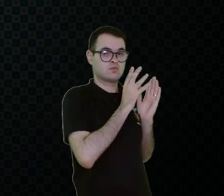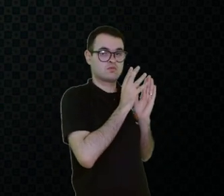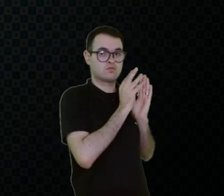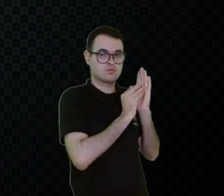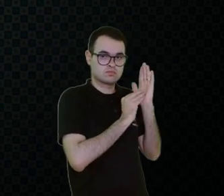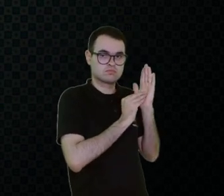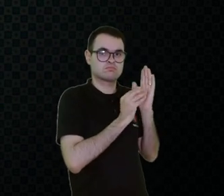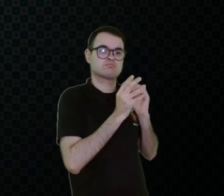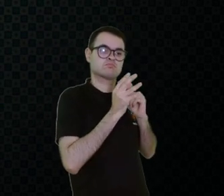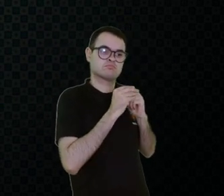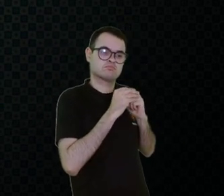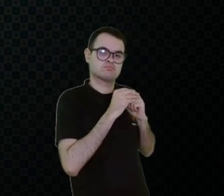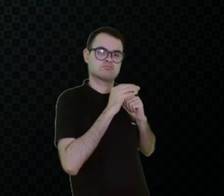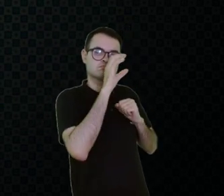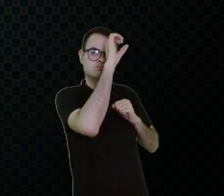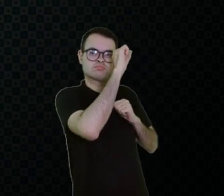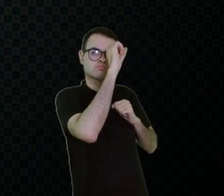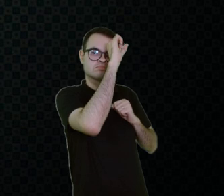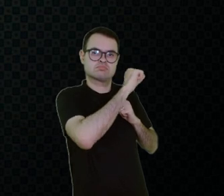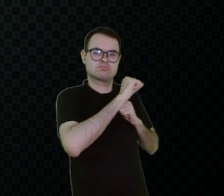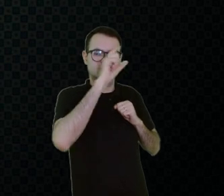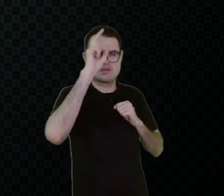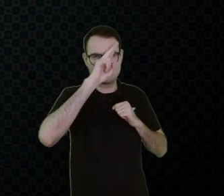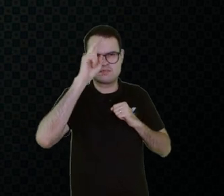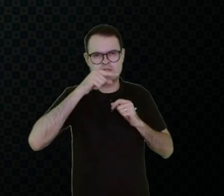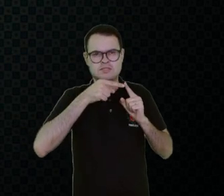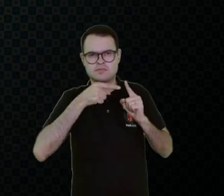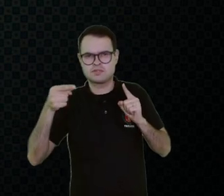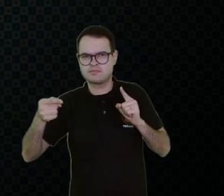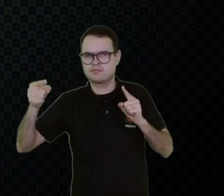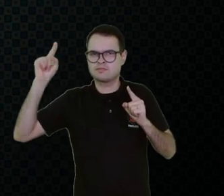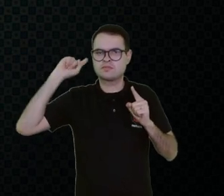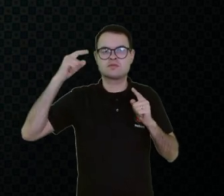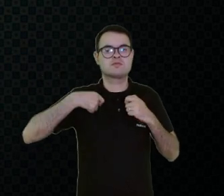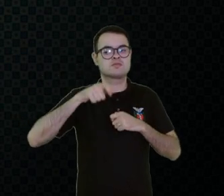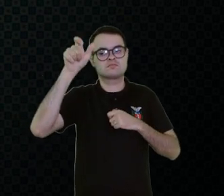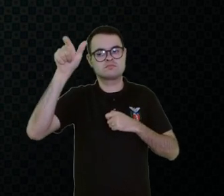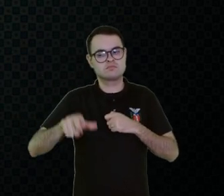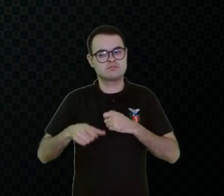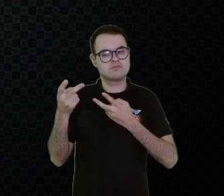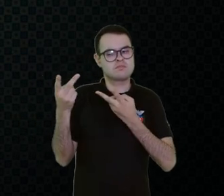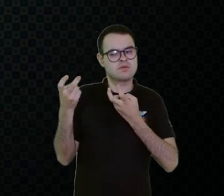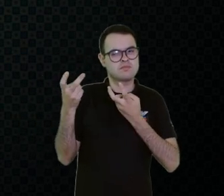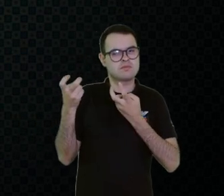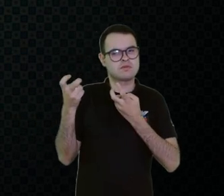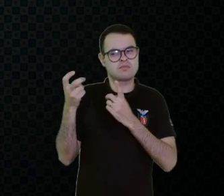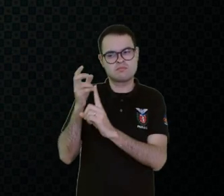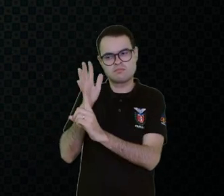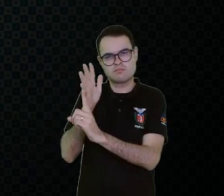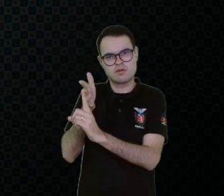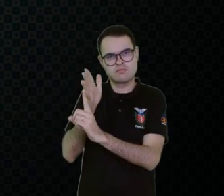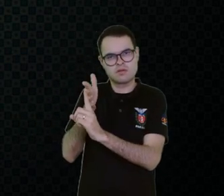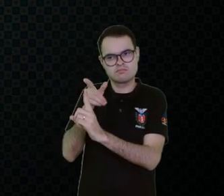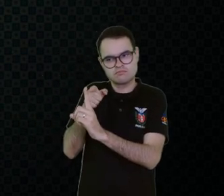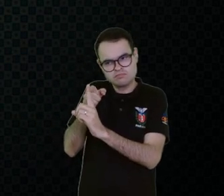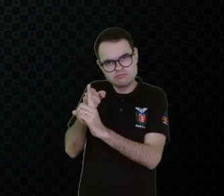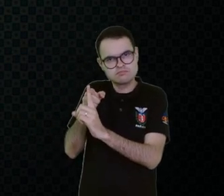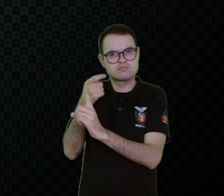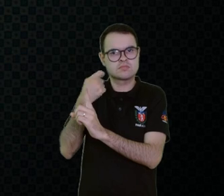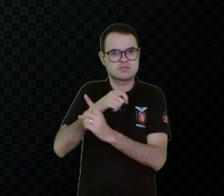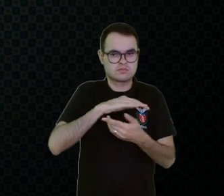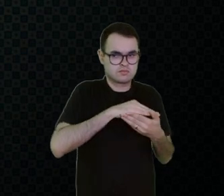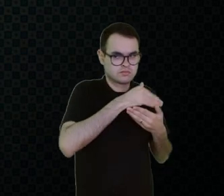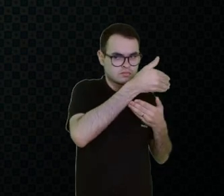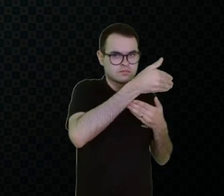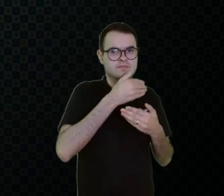Lembra que na semana passada a gente falou um pouquinho disso? Eu preciso conhecer esse estudante. Eu preciso ter um computador, um